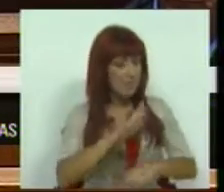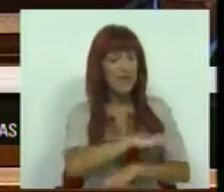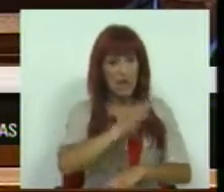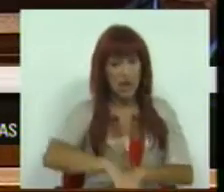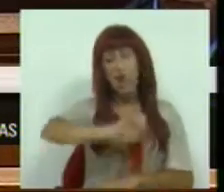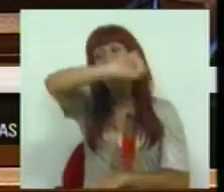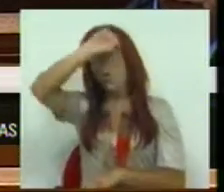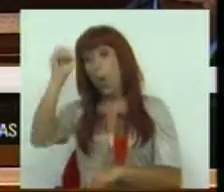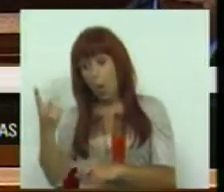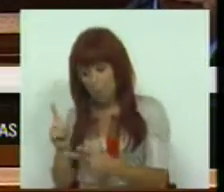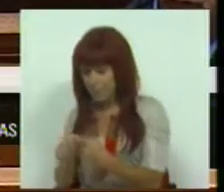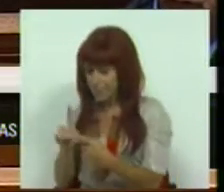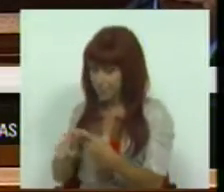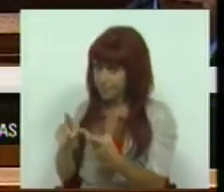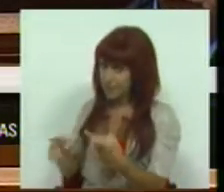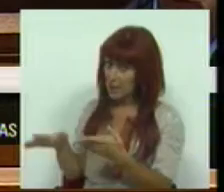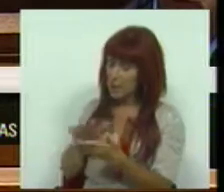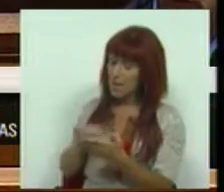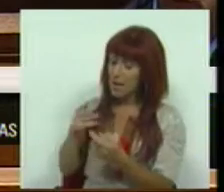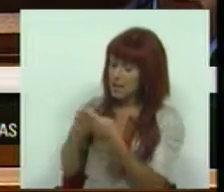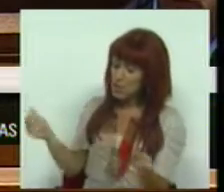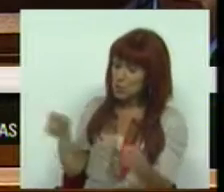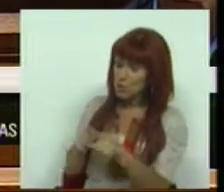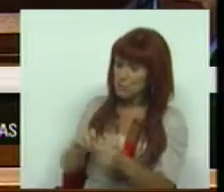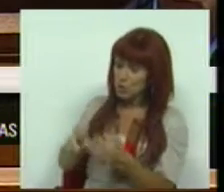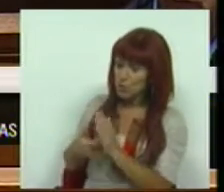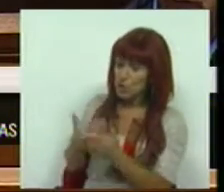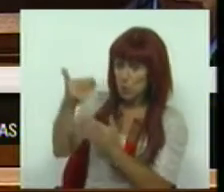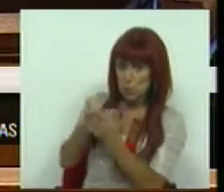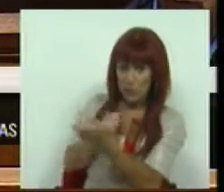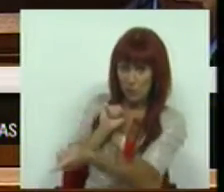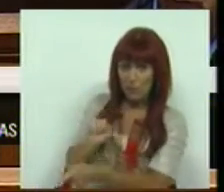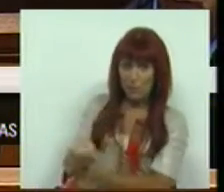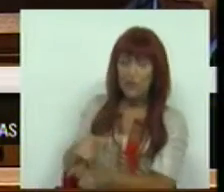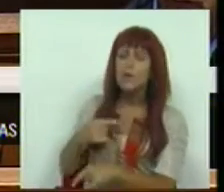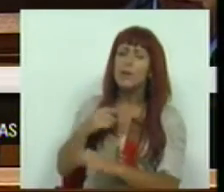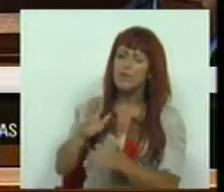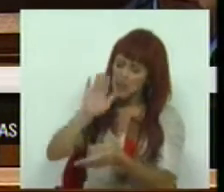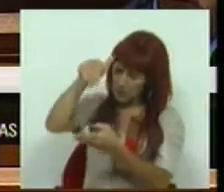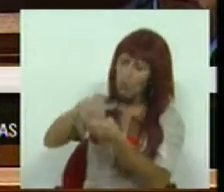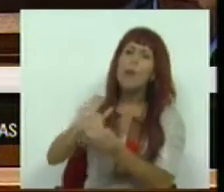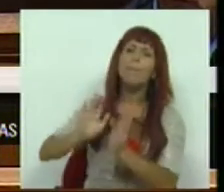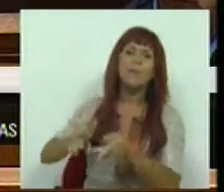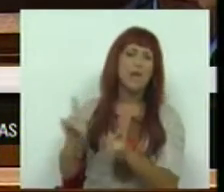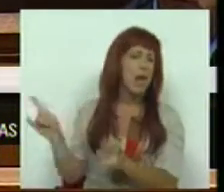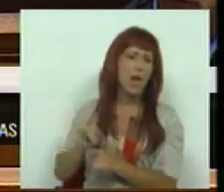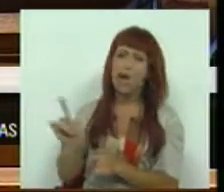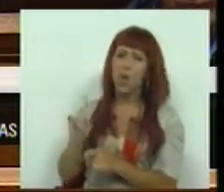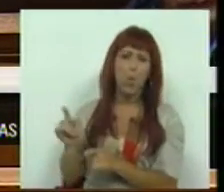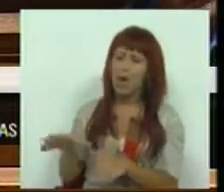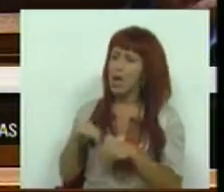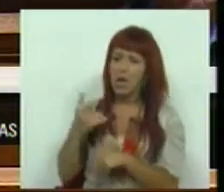científica, ou então, aqui, na parte resultiva do seu projeto de resolução, tem que incluir que não é